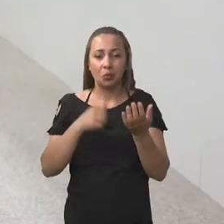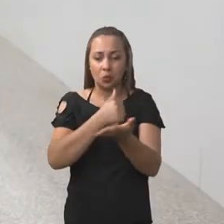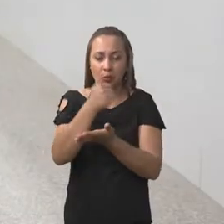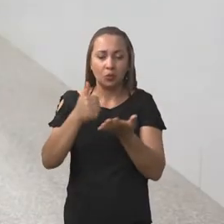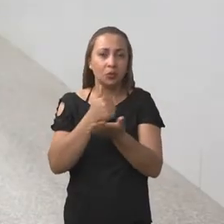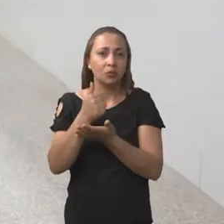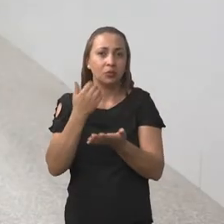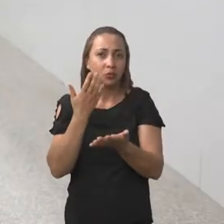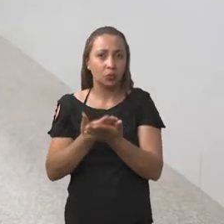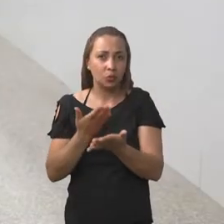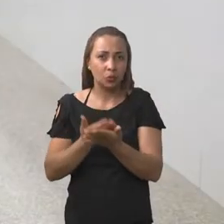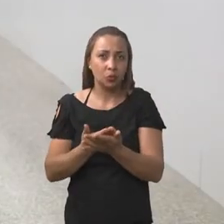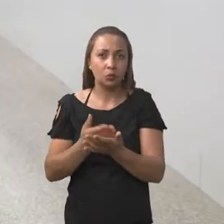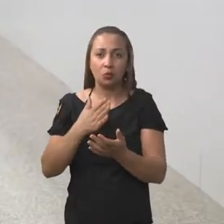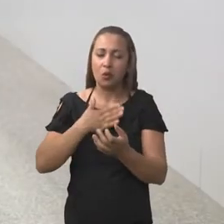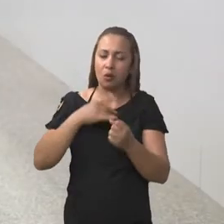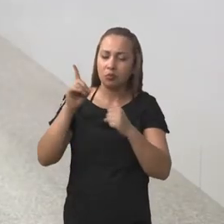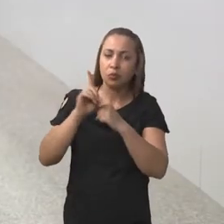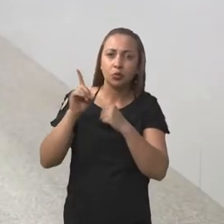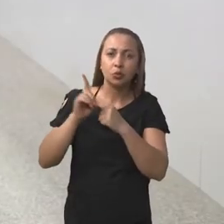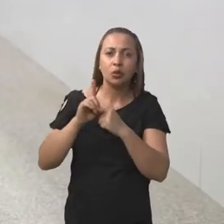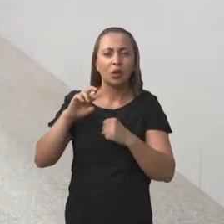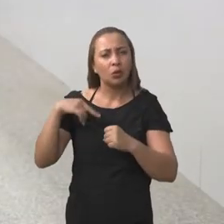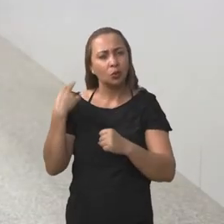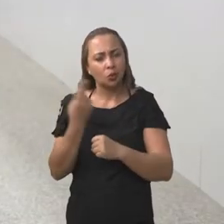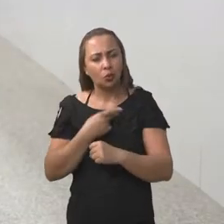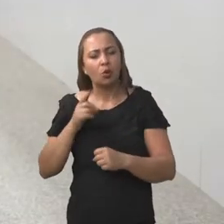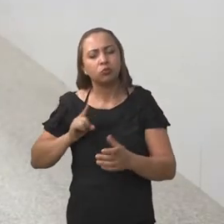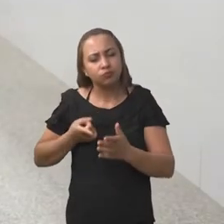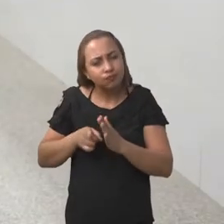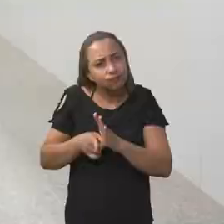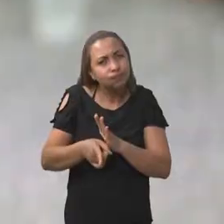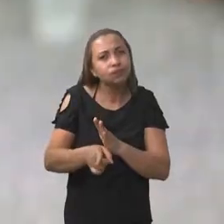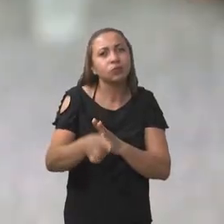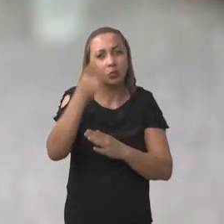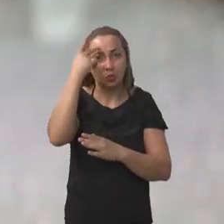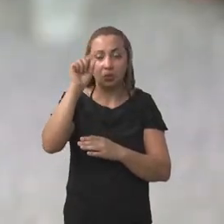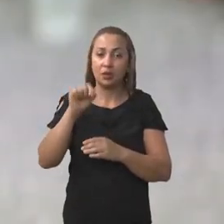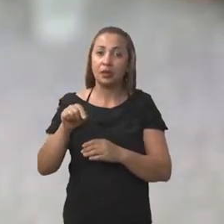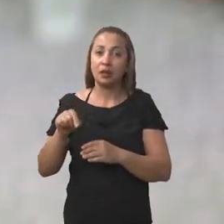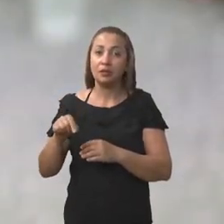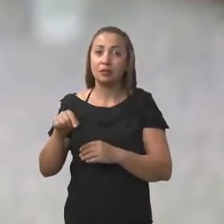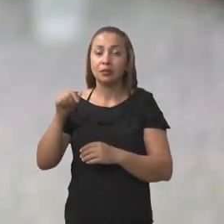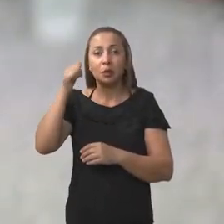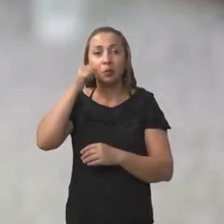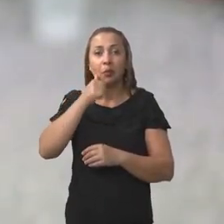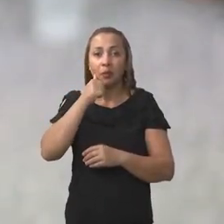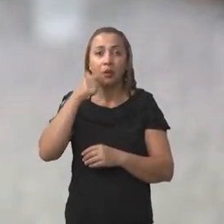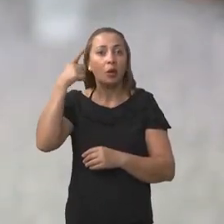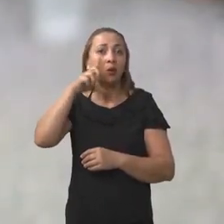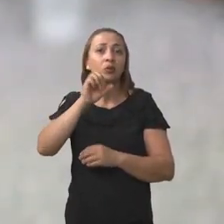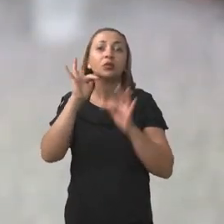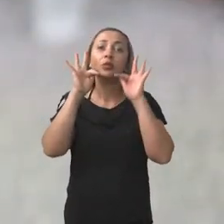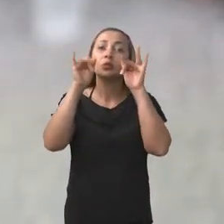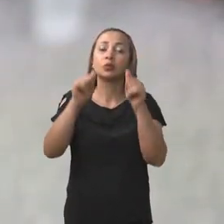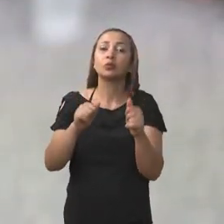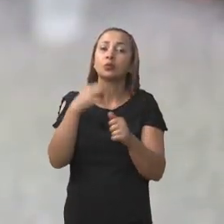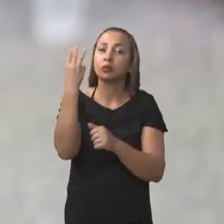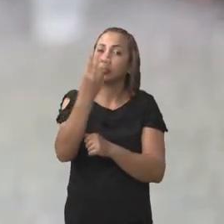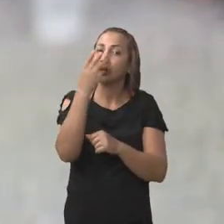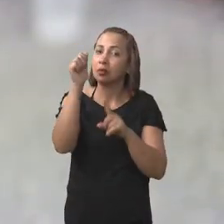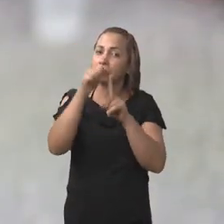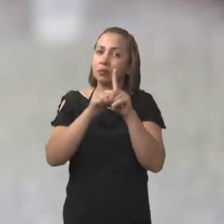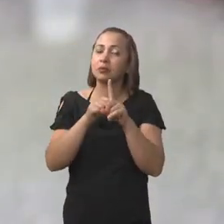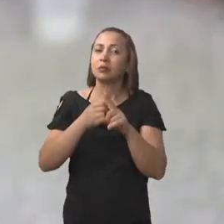baseado no estudo do meu doutorado, que a gente se aprofundou nisso, para que essa mulher consiga, no final de 3